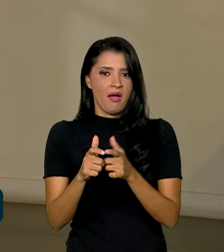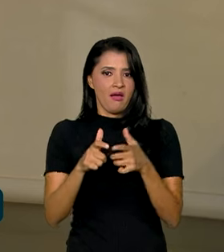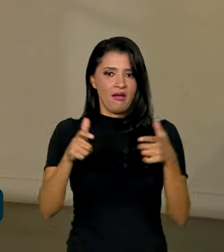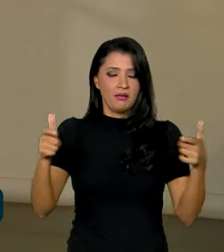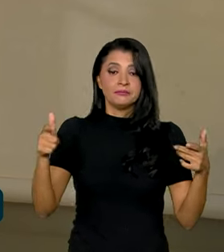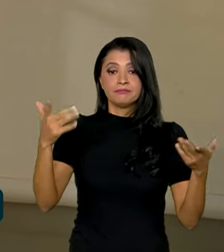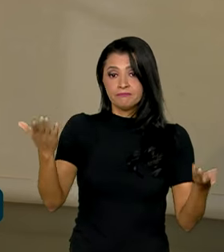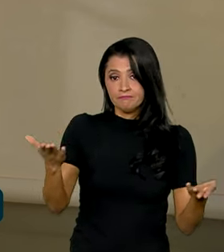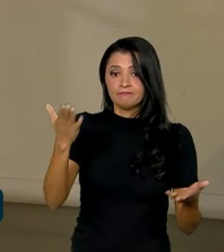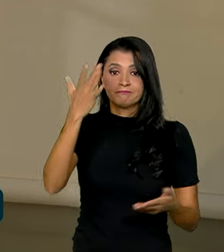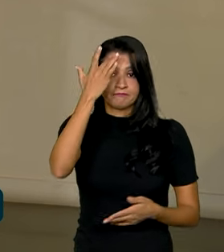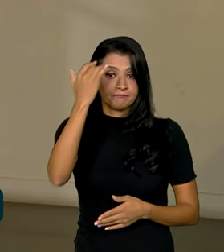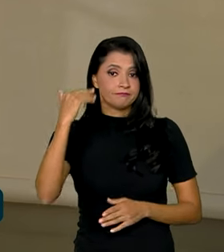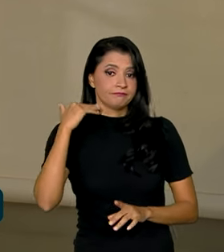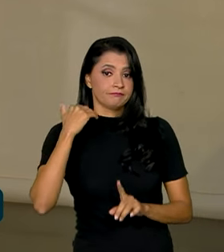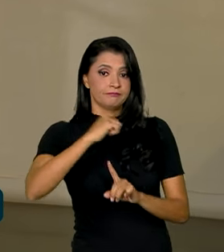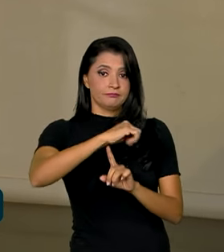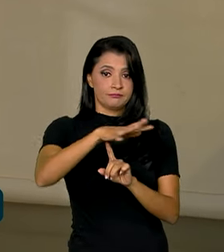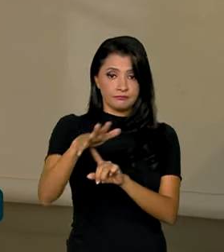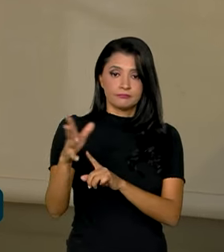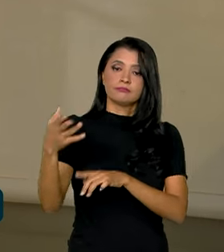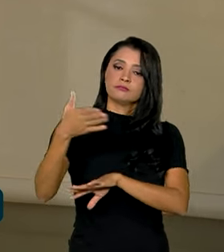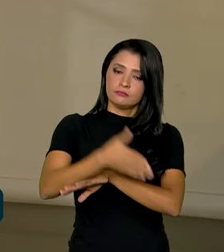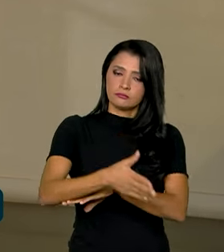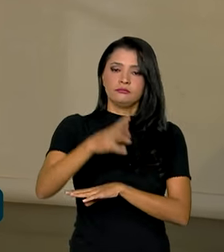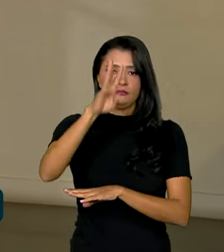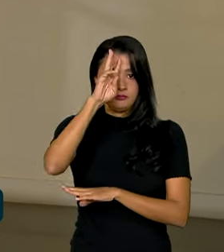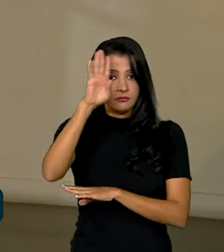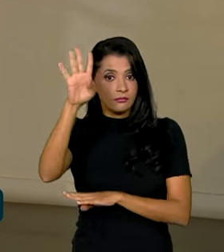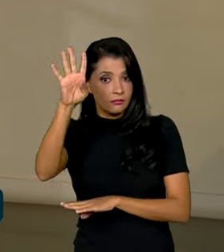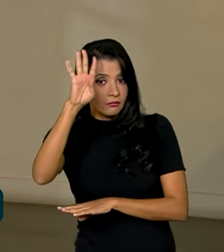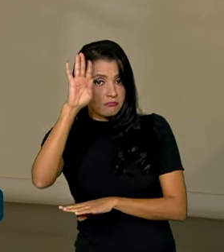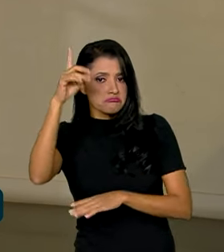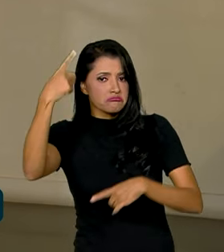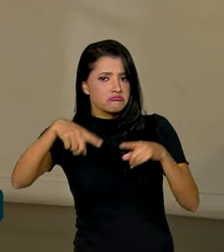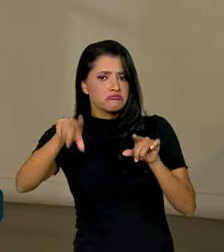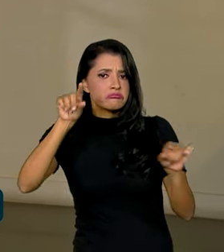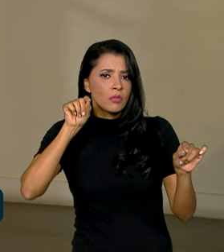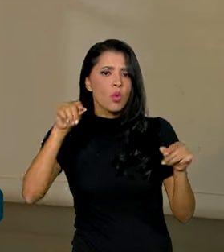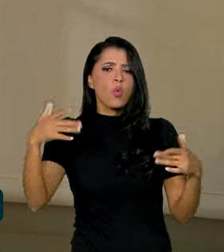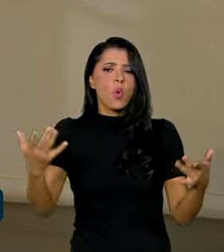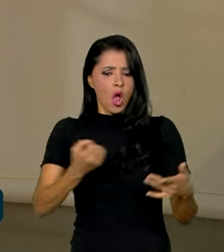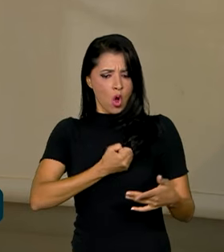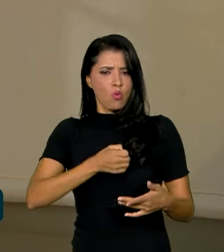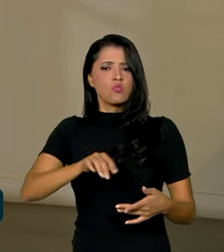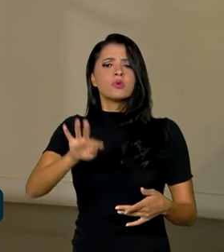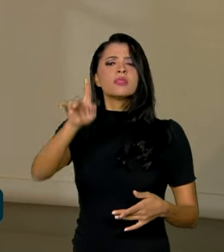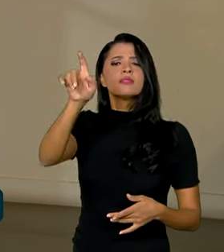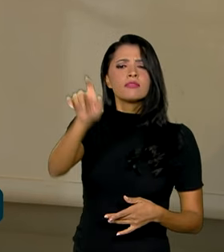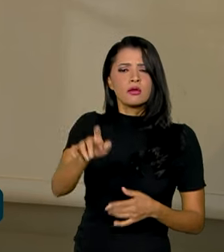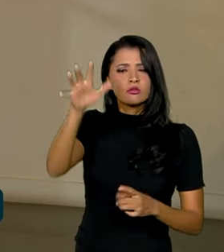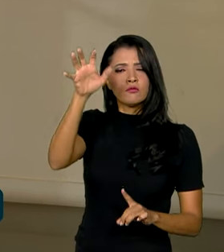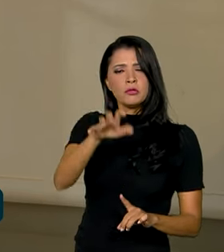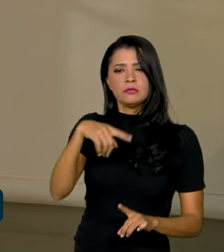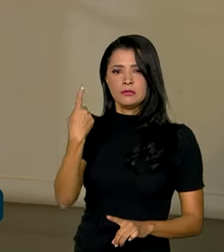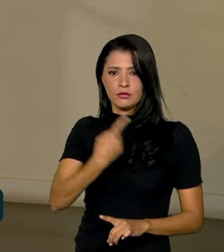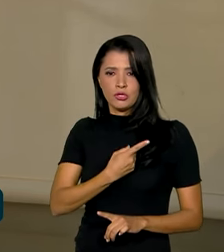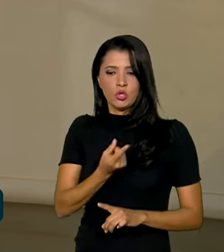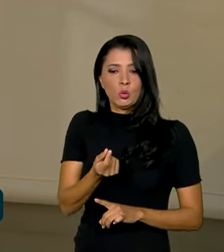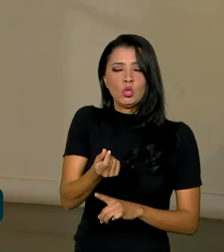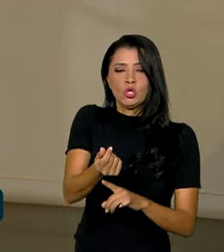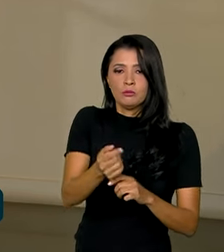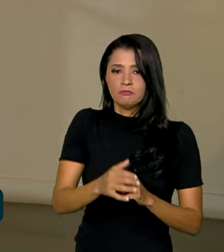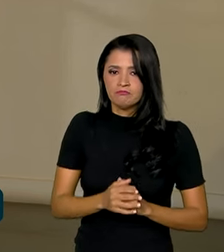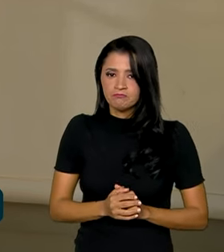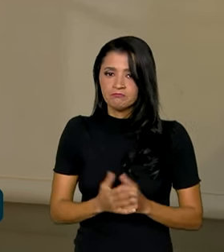amanhã o Banco Central se reúne novamente, terça e quarta-feira, para definir, então, essa taxa que influencia tanto no nosso bolso. Hoje,